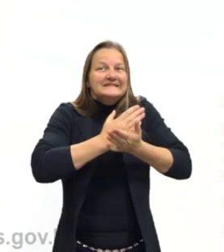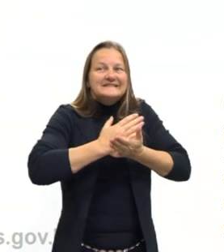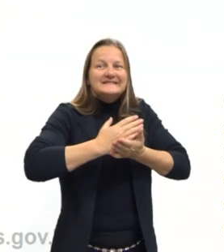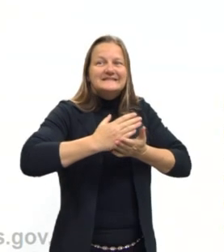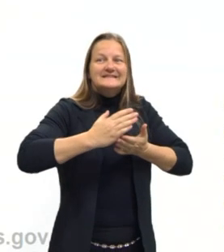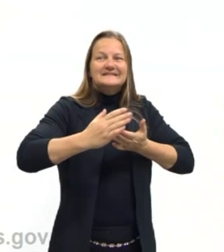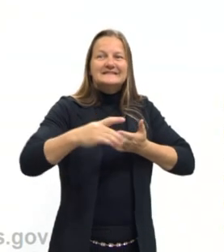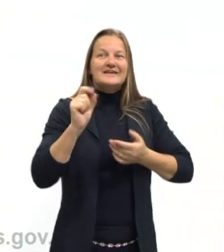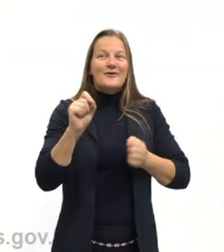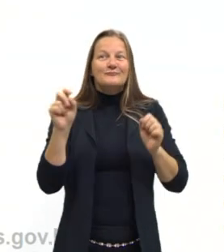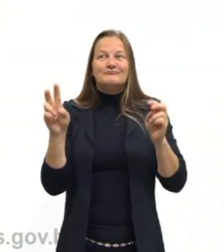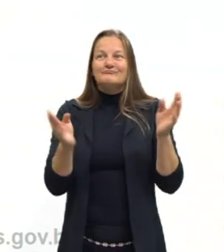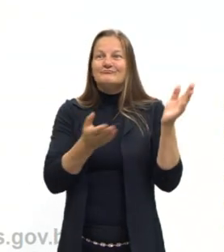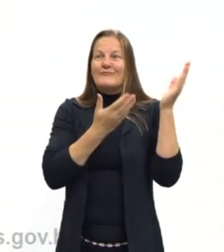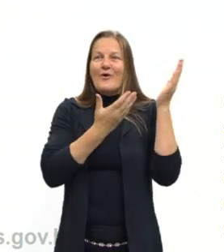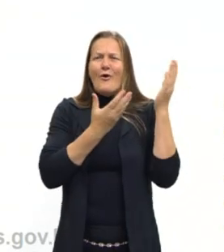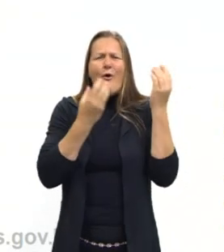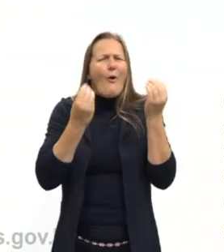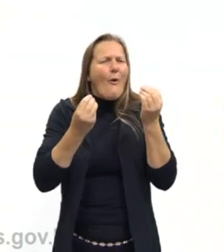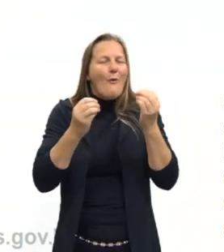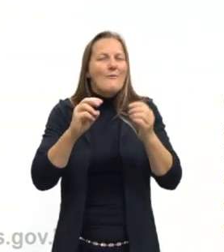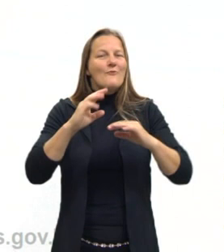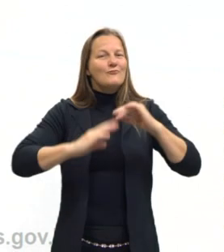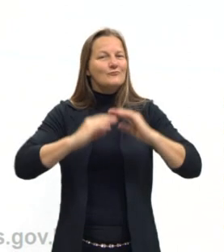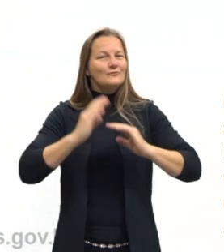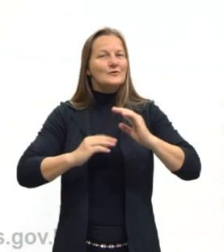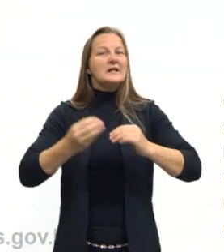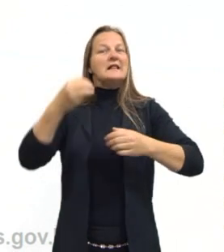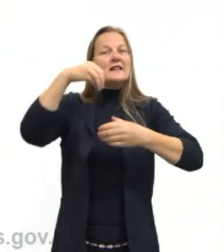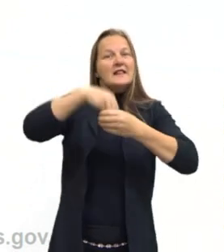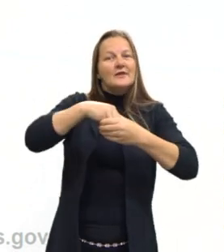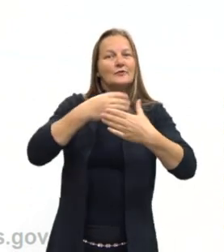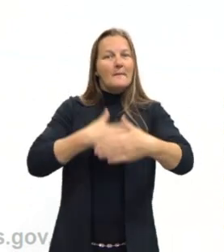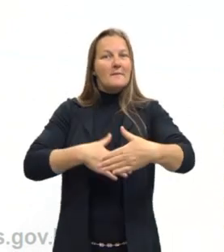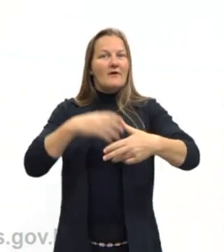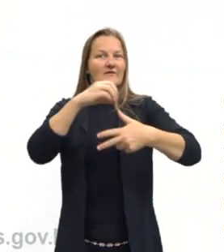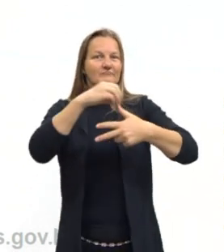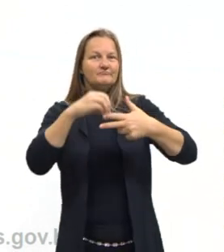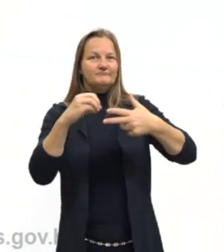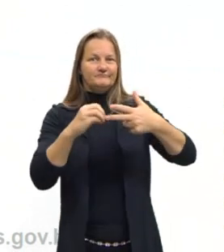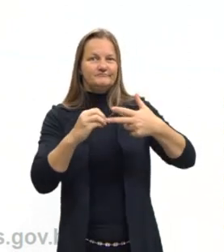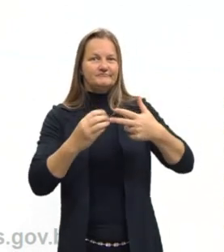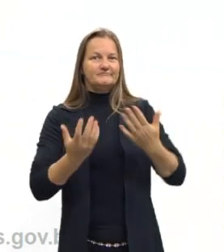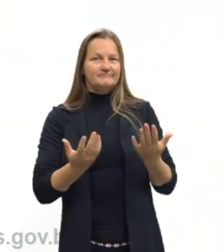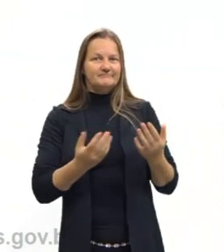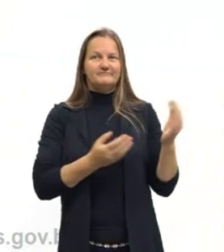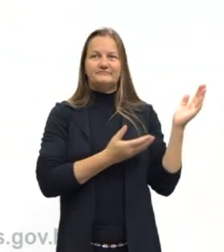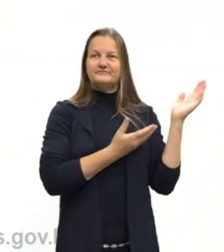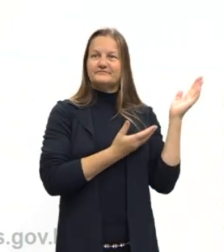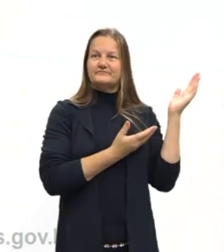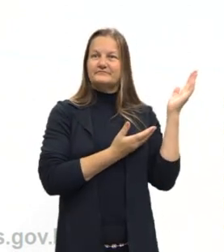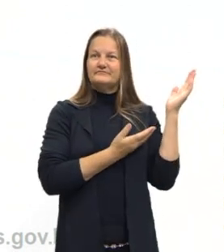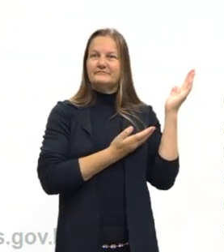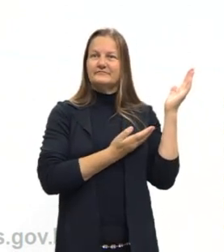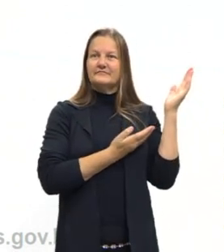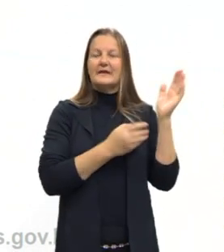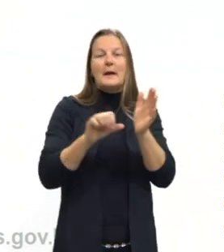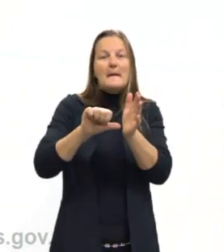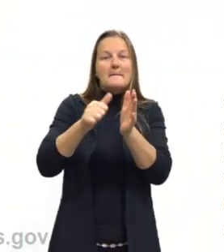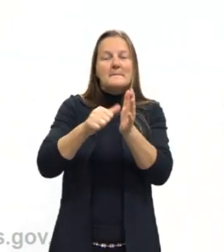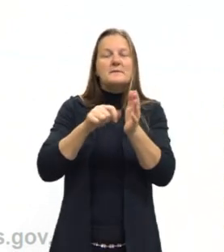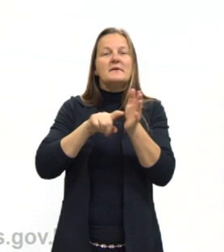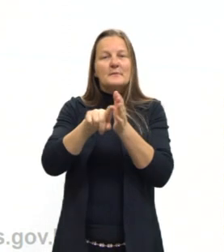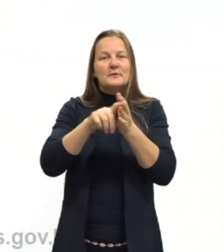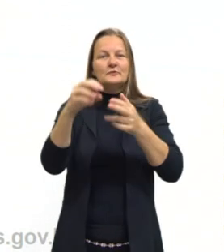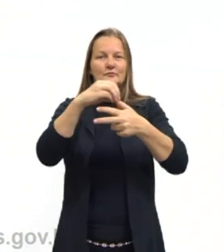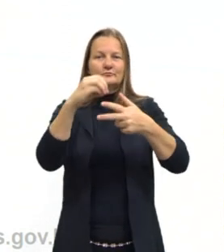a ver, a entender como que as soluções e estequiometria é cobrado no Enem. Primeira questão que eu trouxe diz o